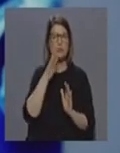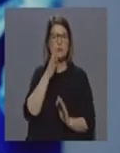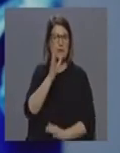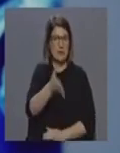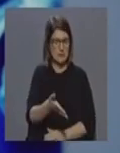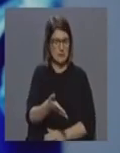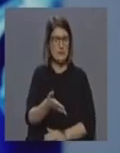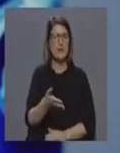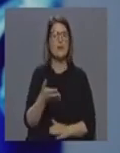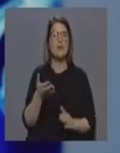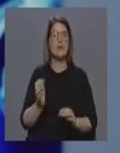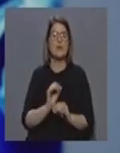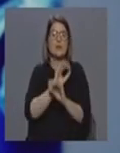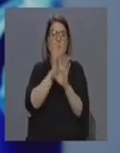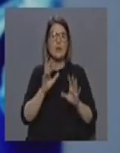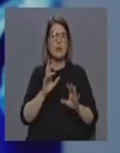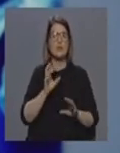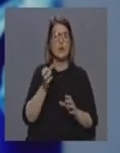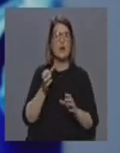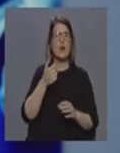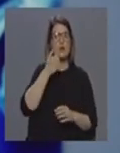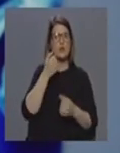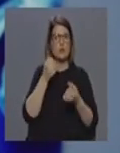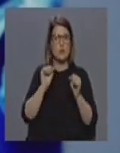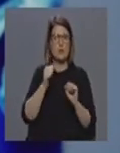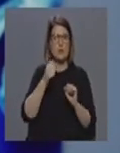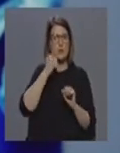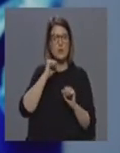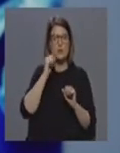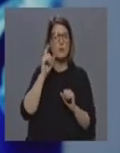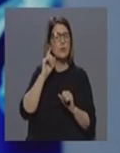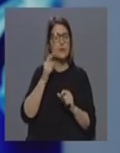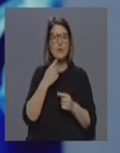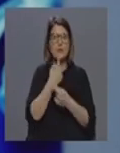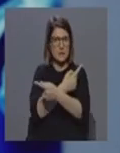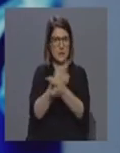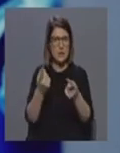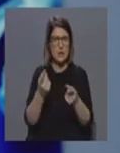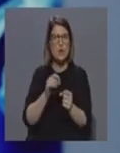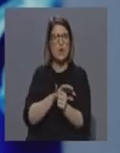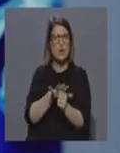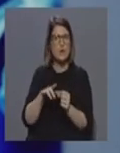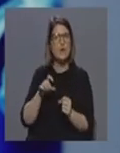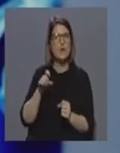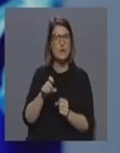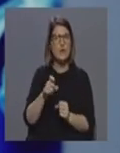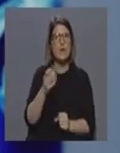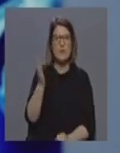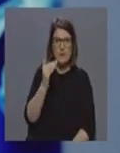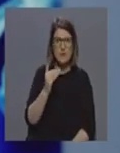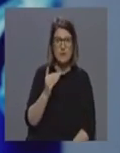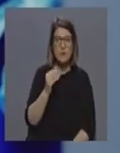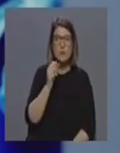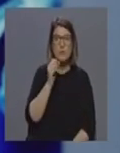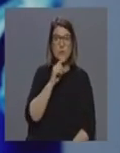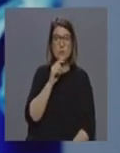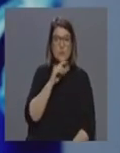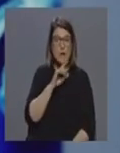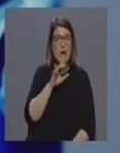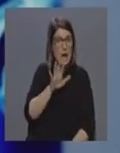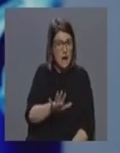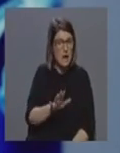Será inevitável para a região de Autónomo dos Açores, e é claro que, entanto, isso fica para todos, que o coronavírus, entanto, chegue à região, se é que já cá não está.